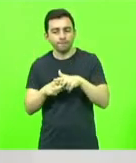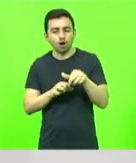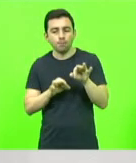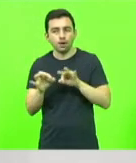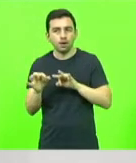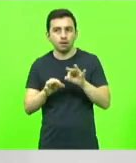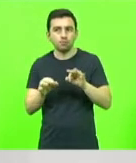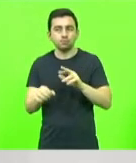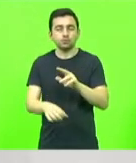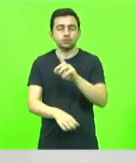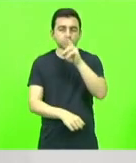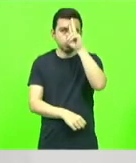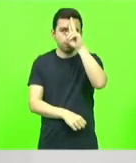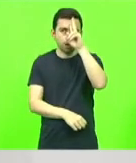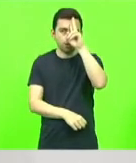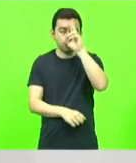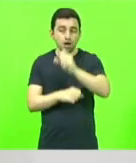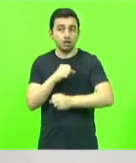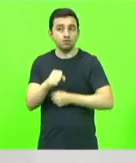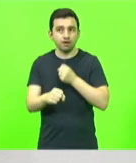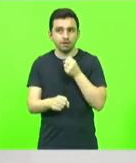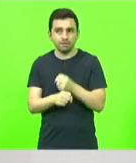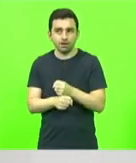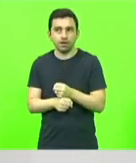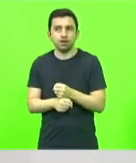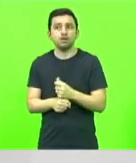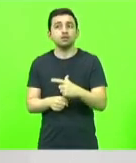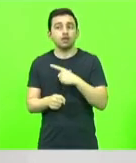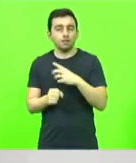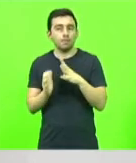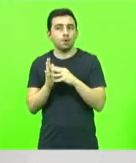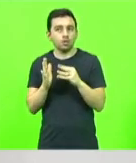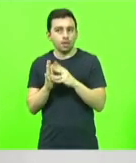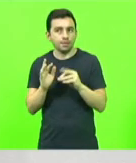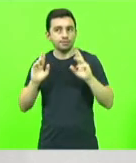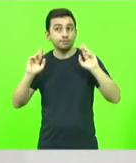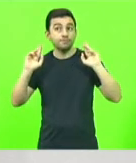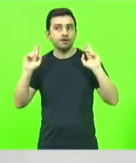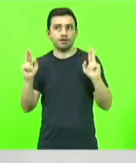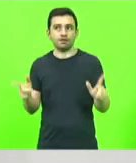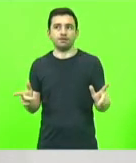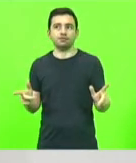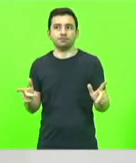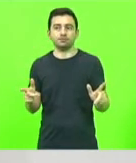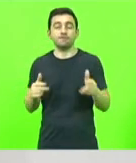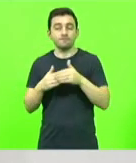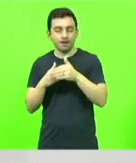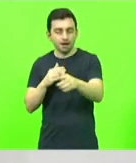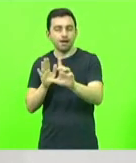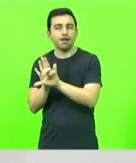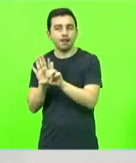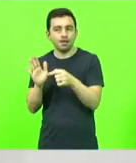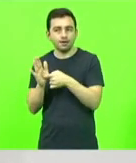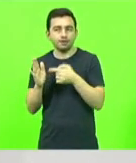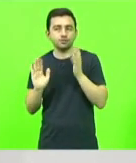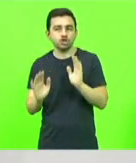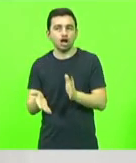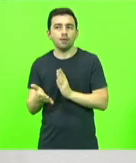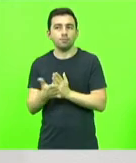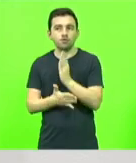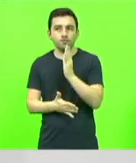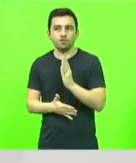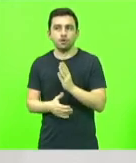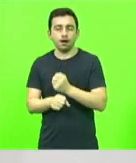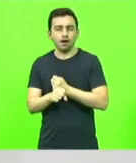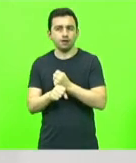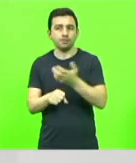que o ano que vem nós temos uma modalidade diferenciada a partir de uma legislação aprovada em anos